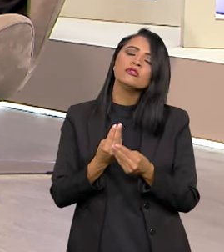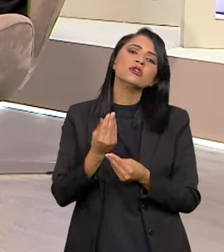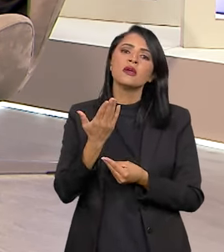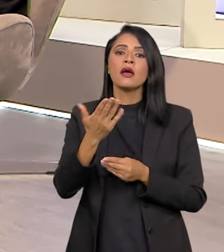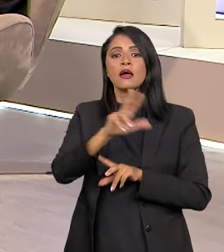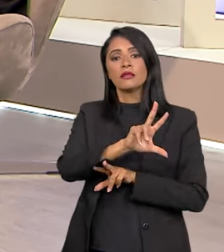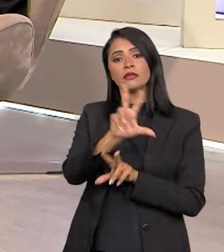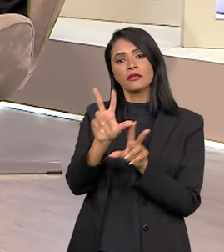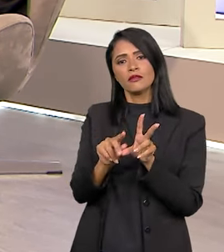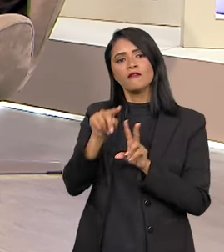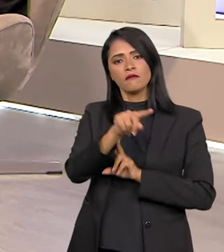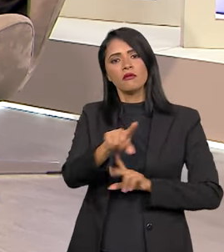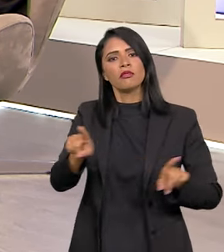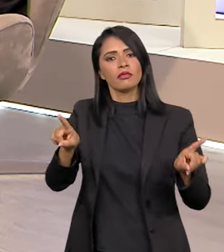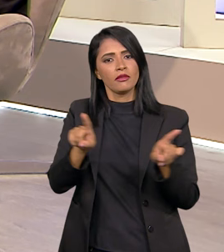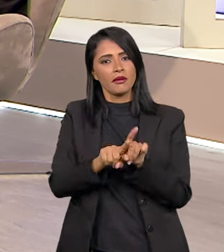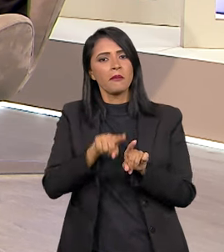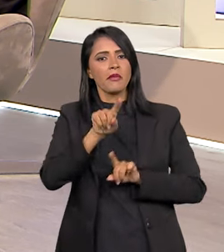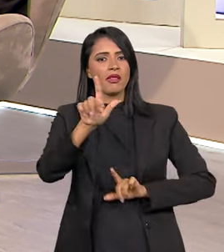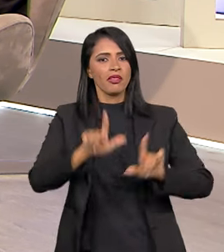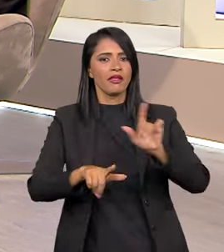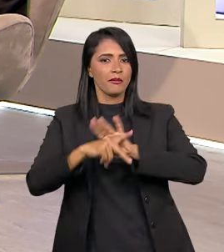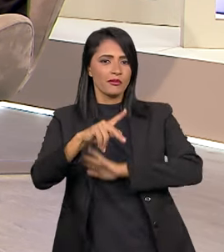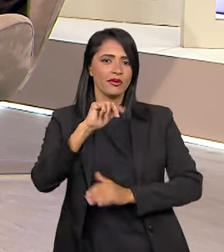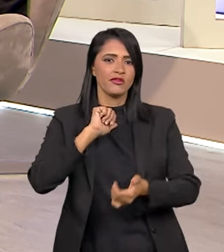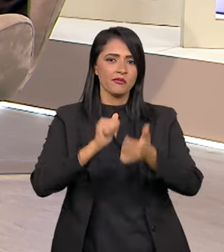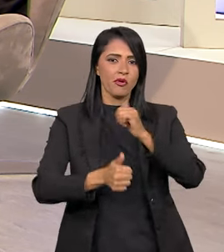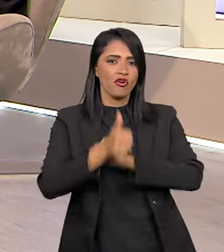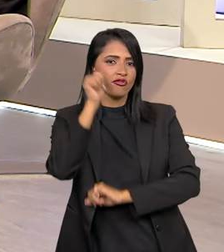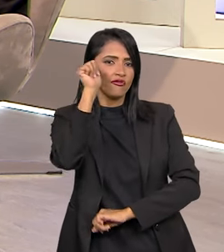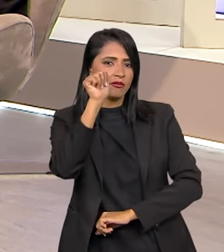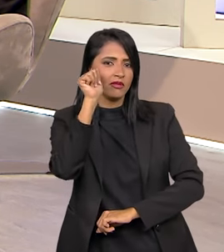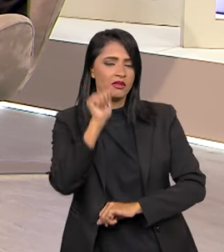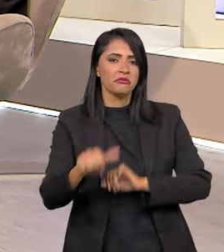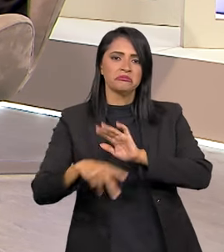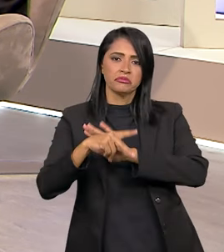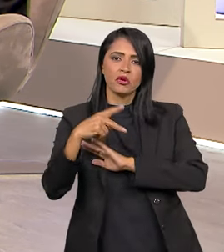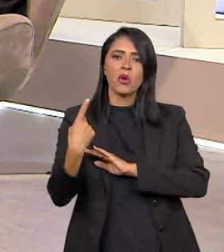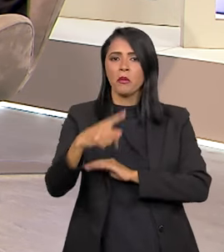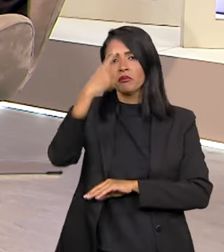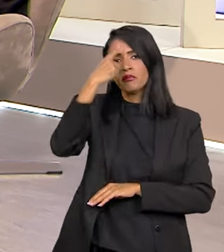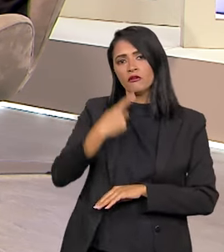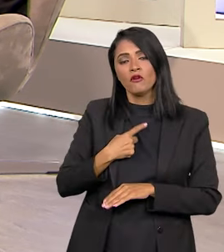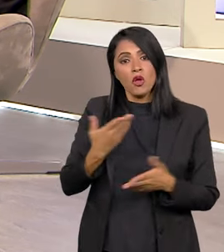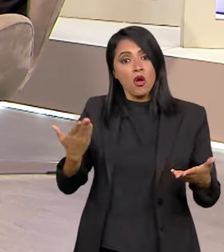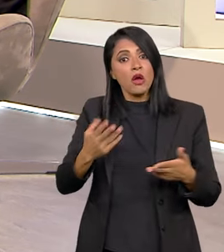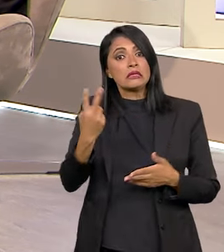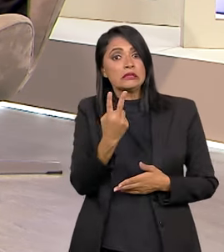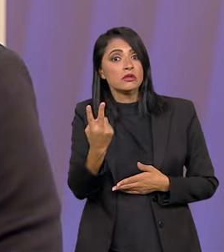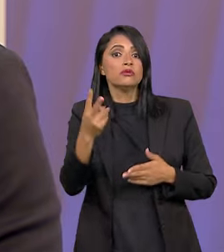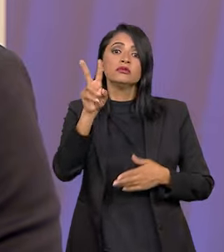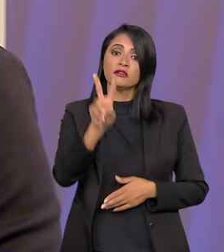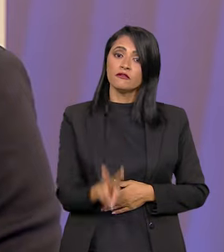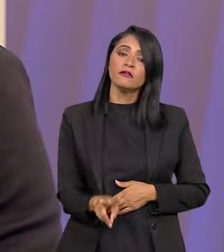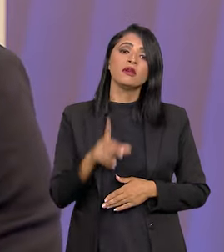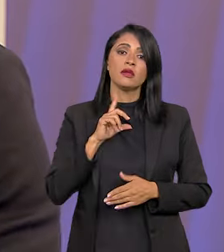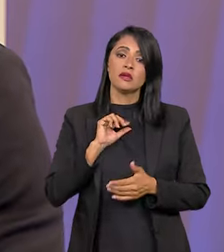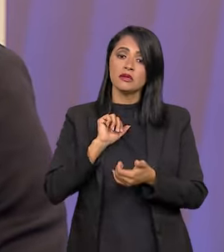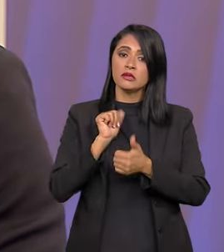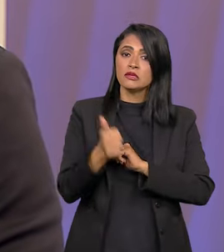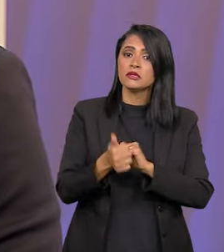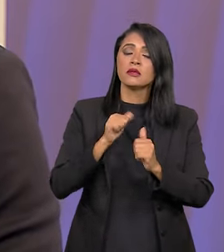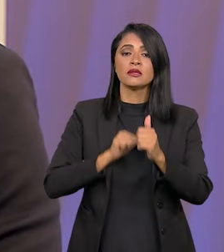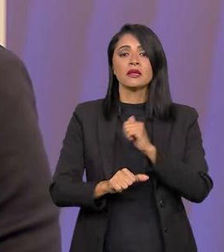a TV Brasil seja também a tela do esporte feminino. E agora, a gente já está na segunda rodada,